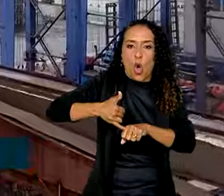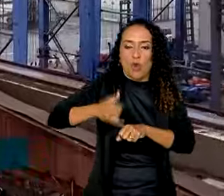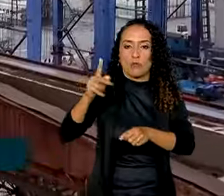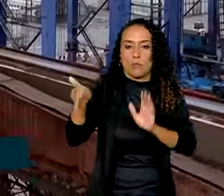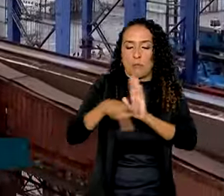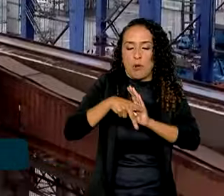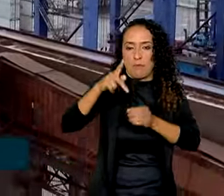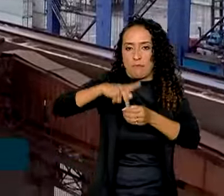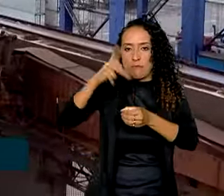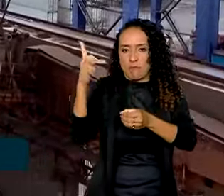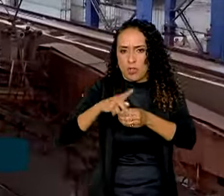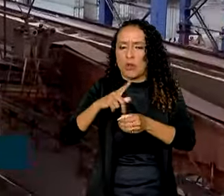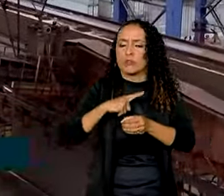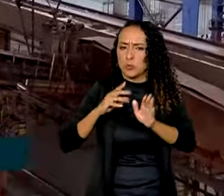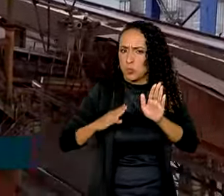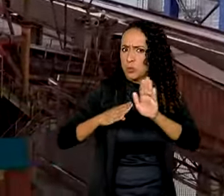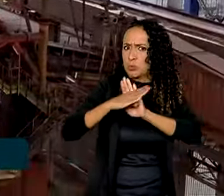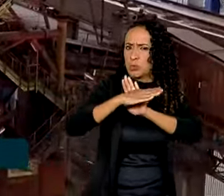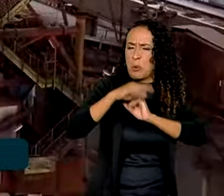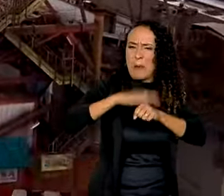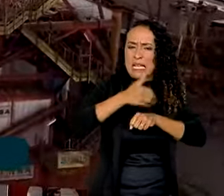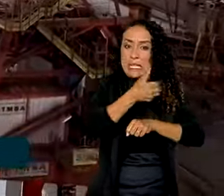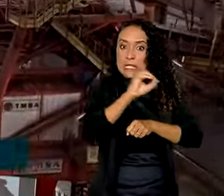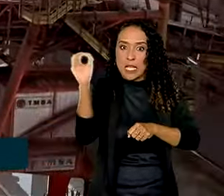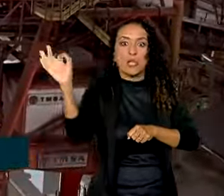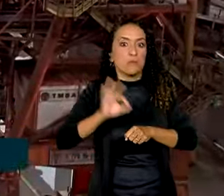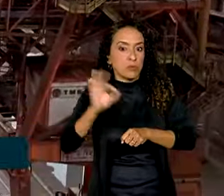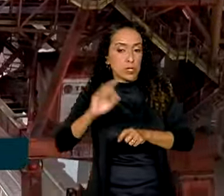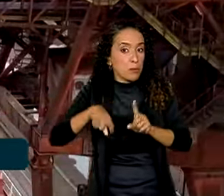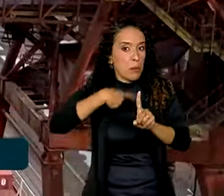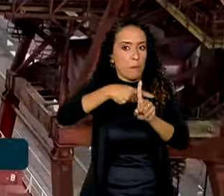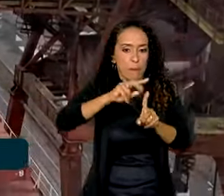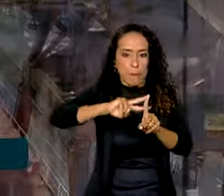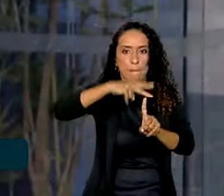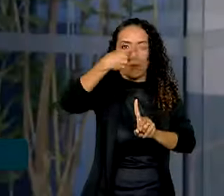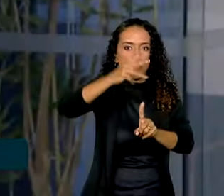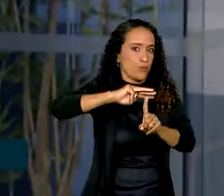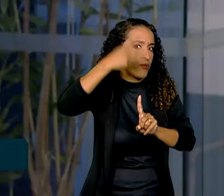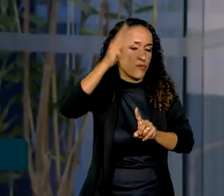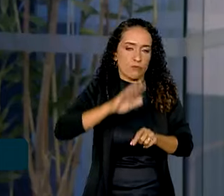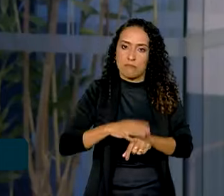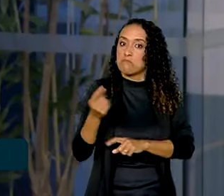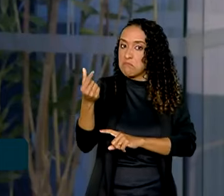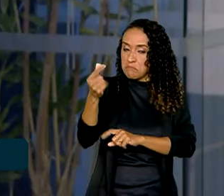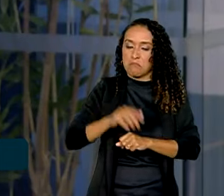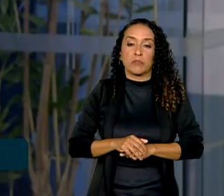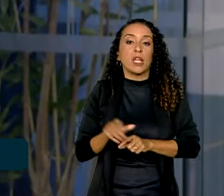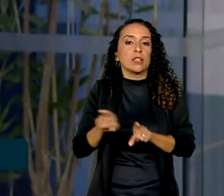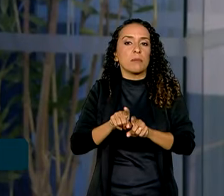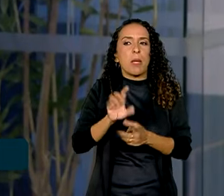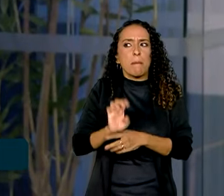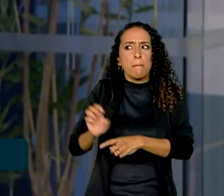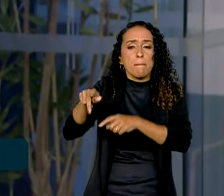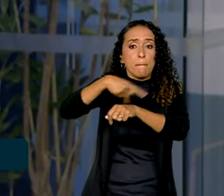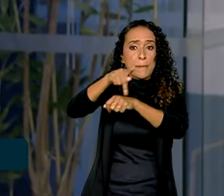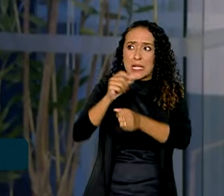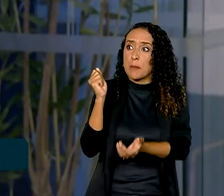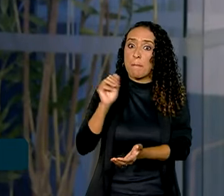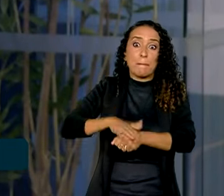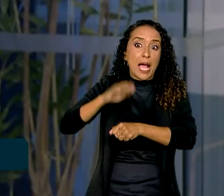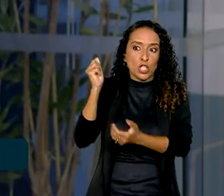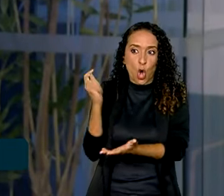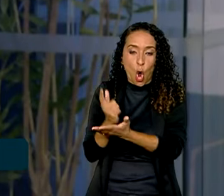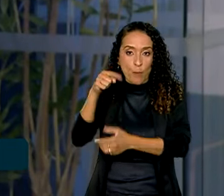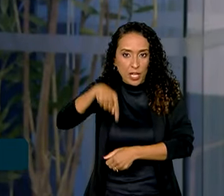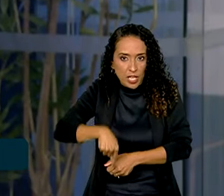petróleo, que tiveram uma alta de mais de 100%, mais que dobraram em termos de valor. E aí, entre os países que mais compram da